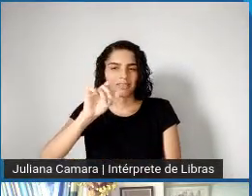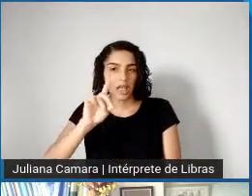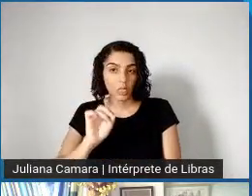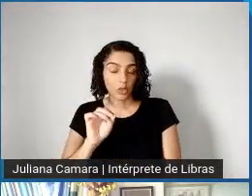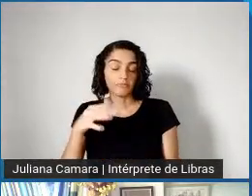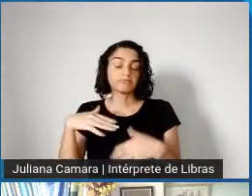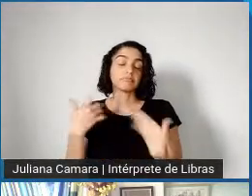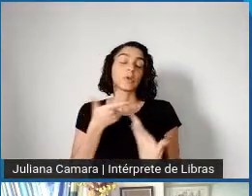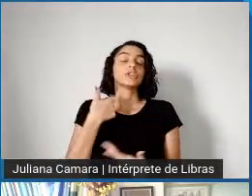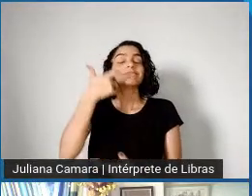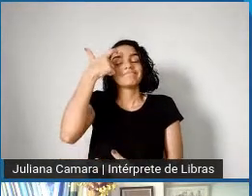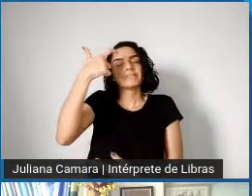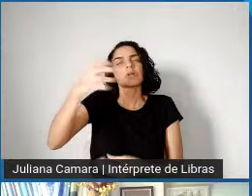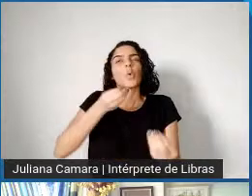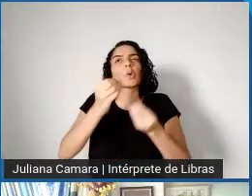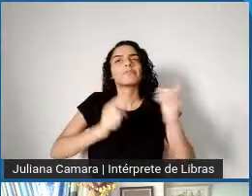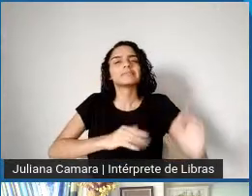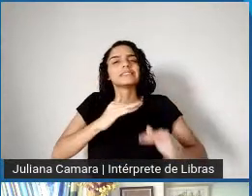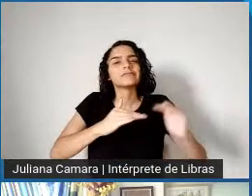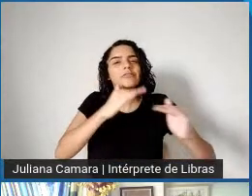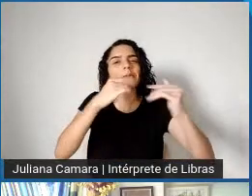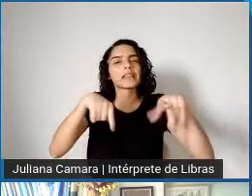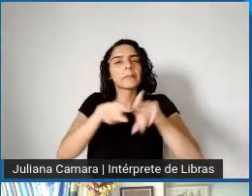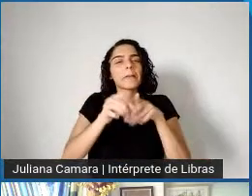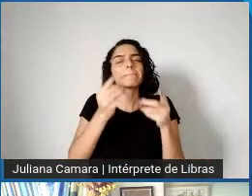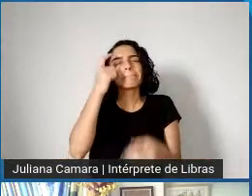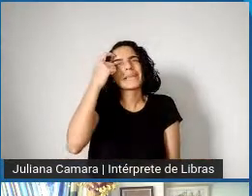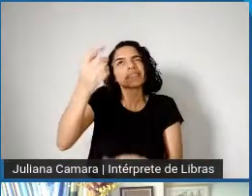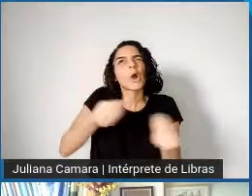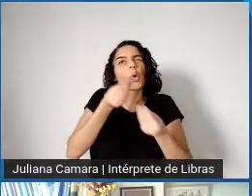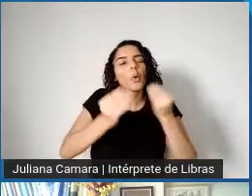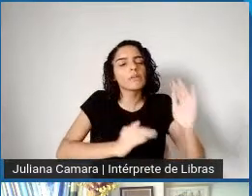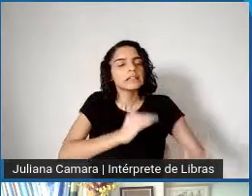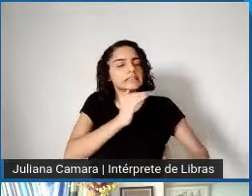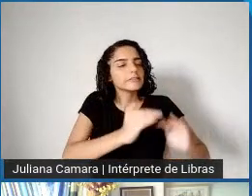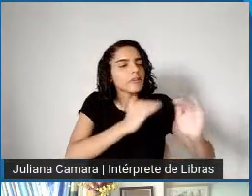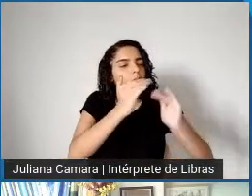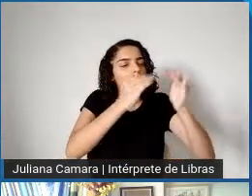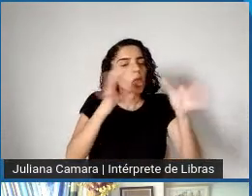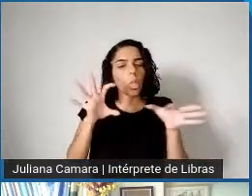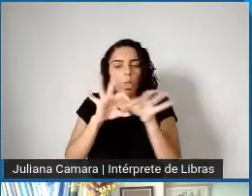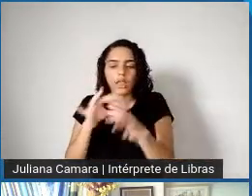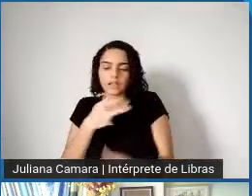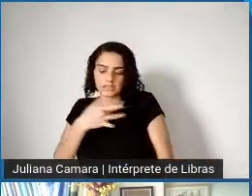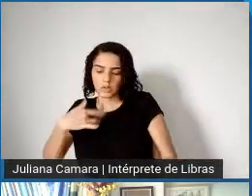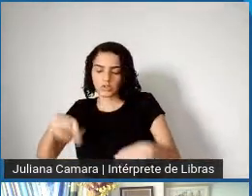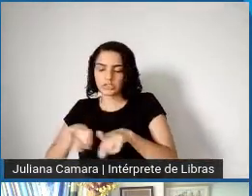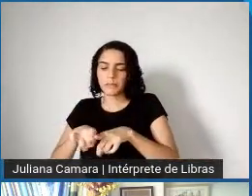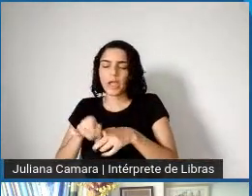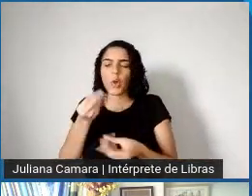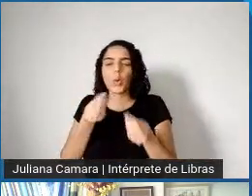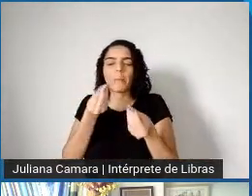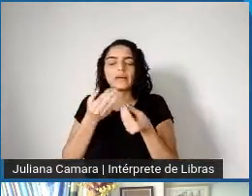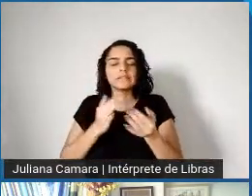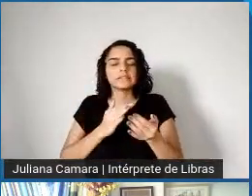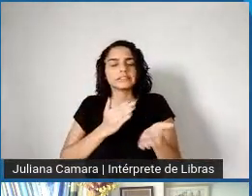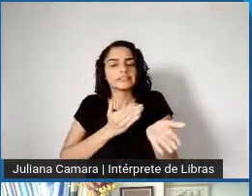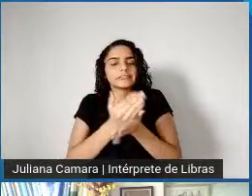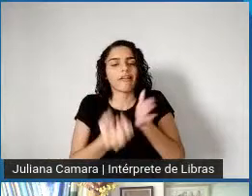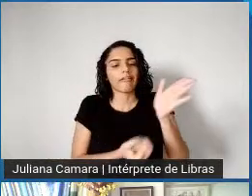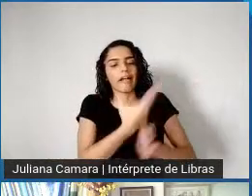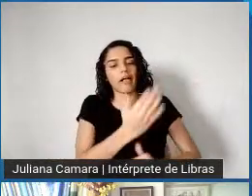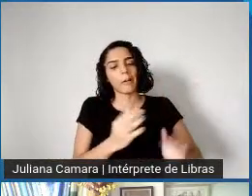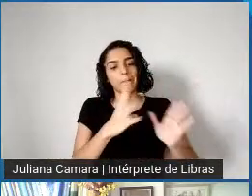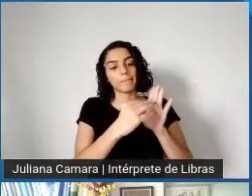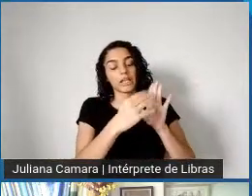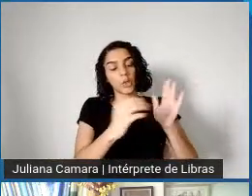repensar a relação entre saúde e desenvolvimento e repensar o novo padrão de desenvolvimento, que ali, aumento da renda